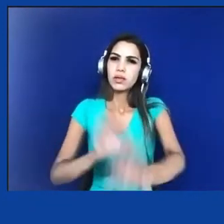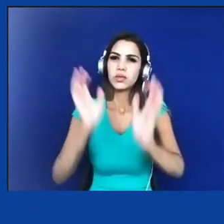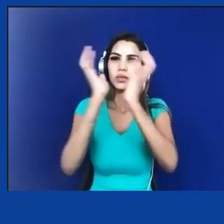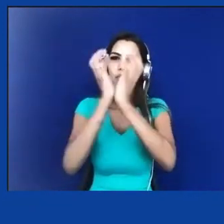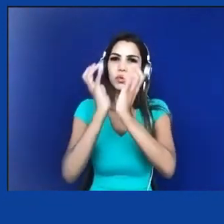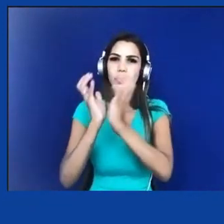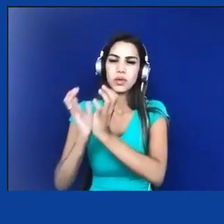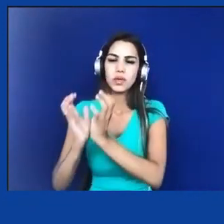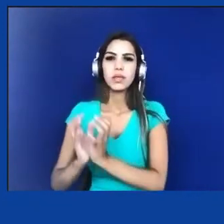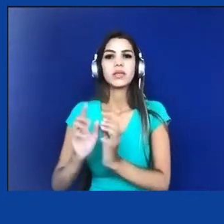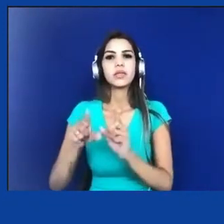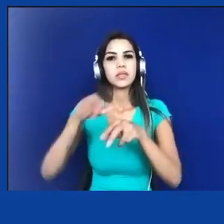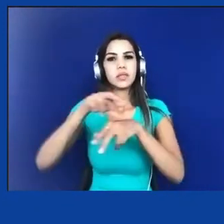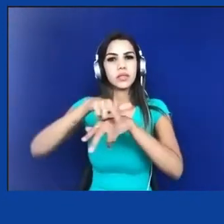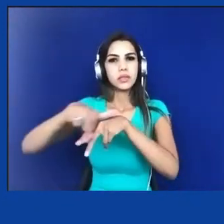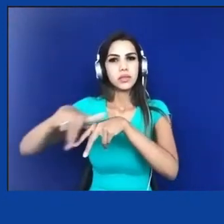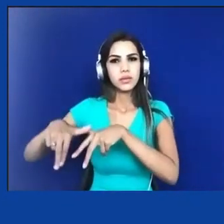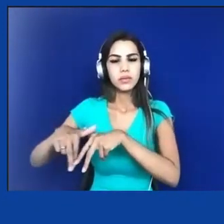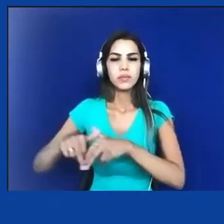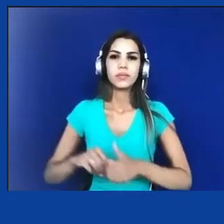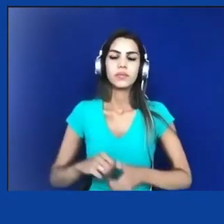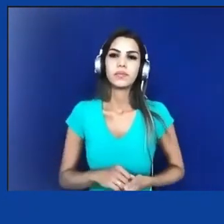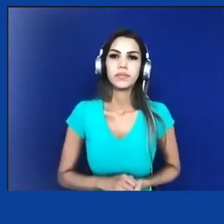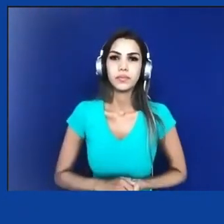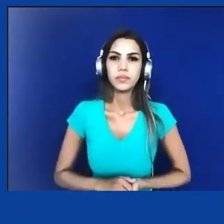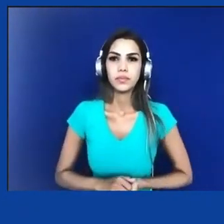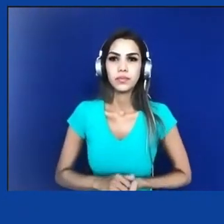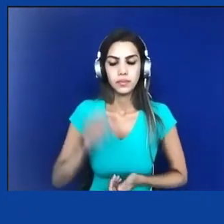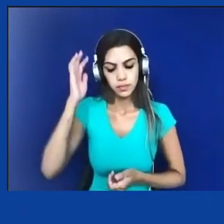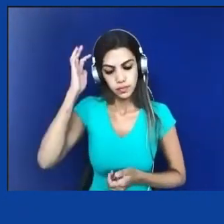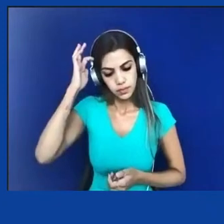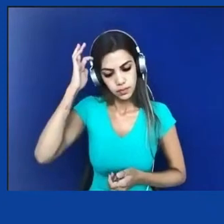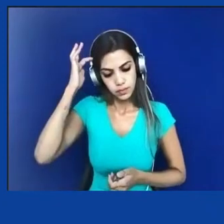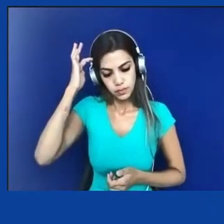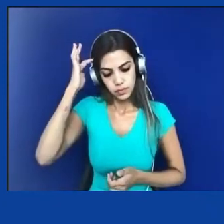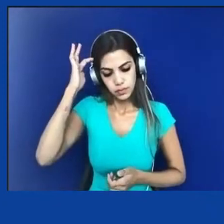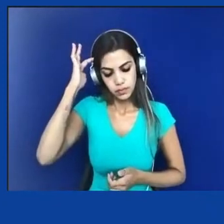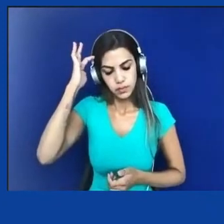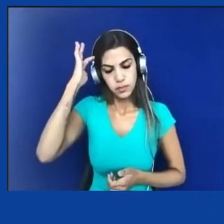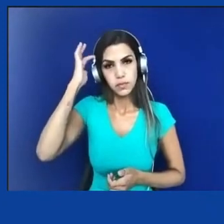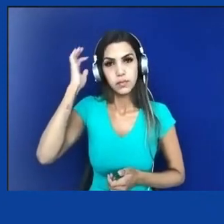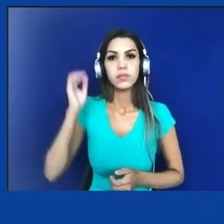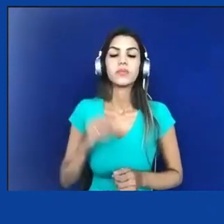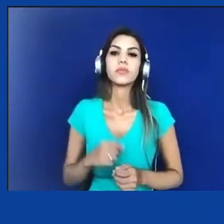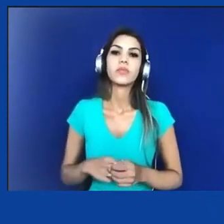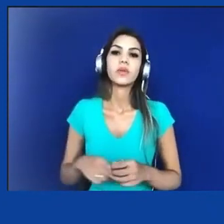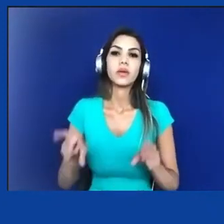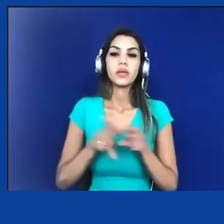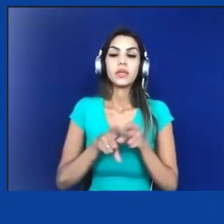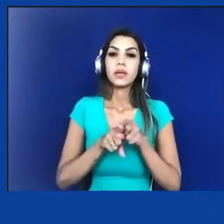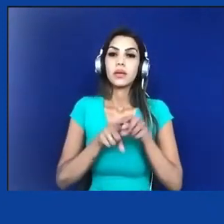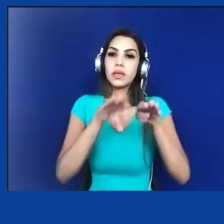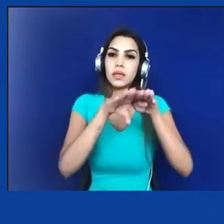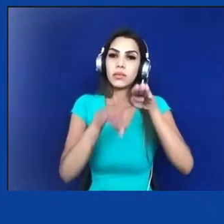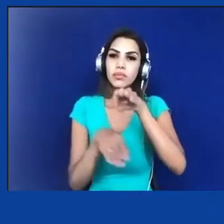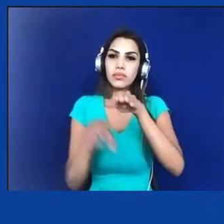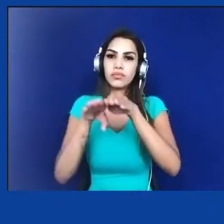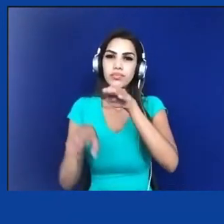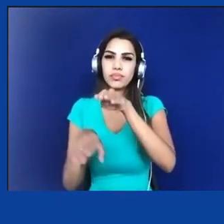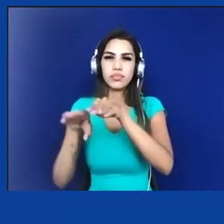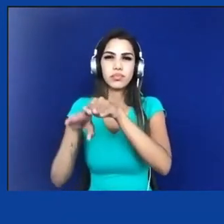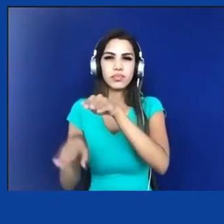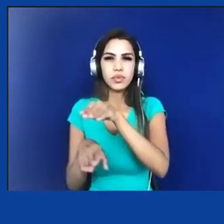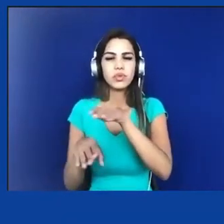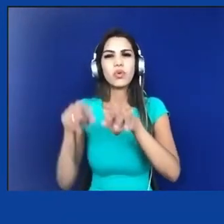também para o fato de que essas desigualdades impedem a